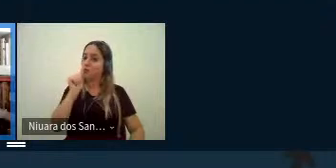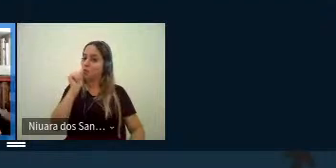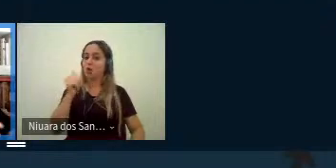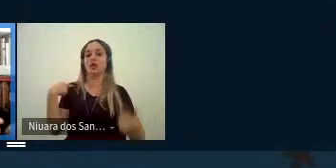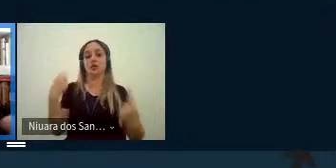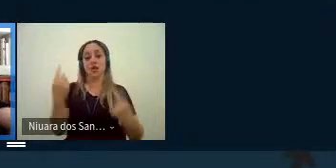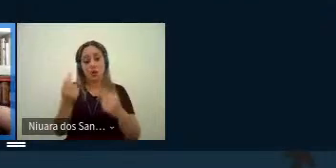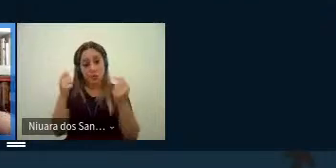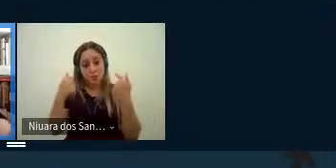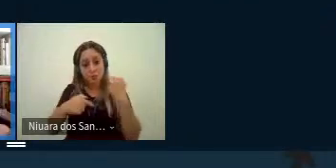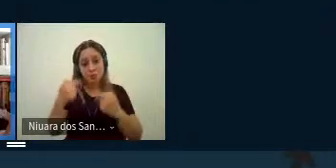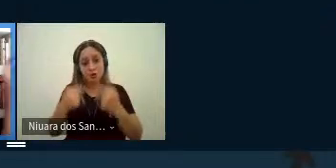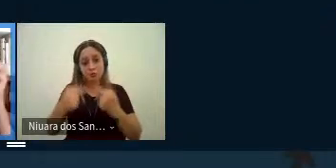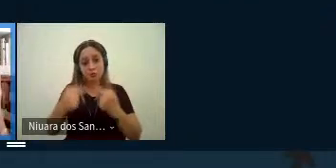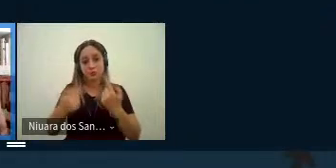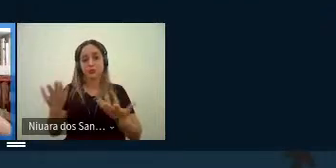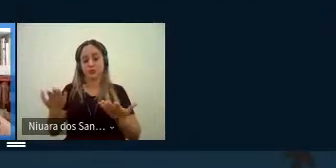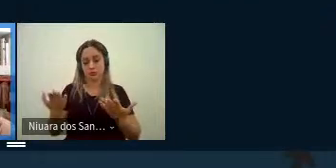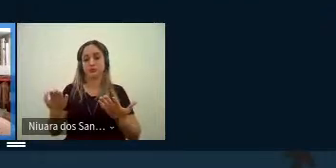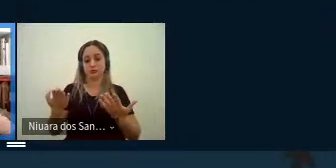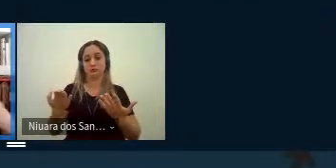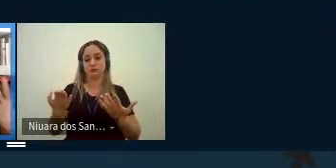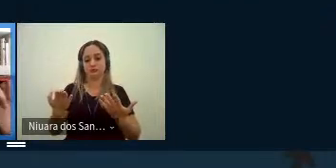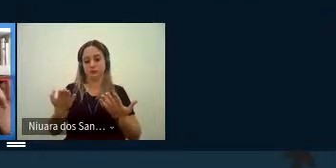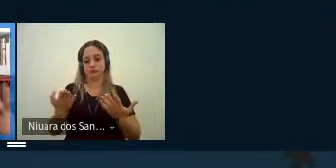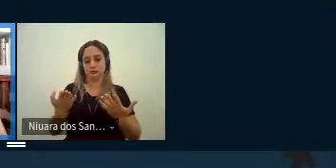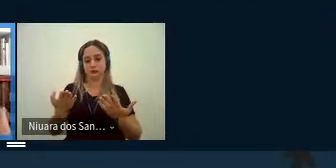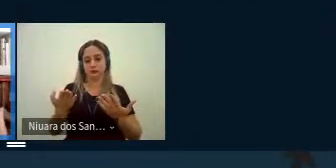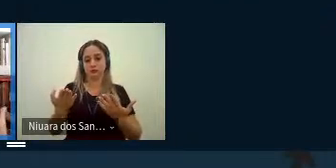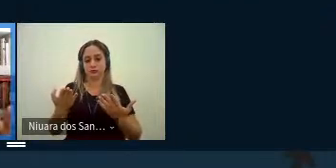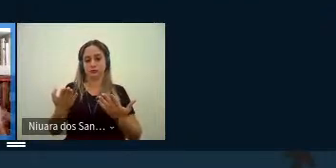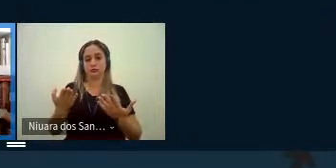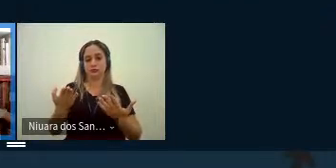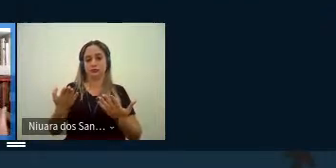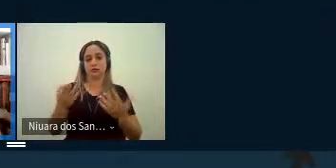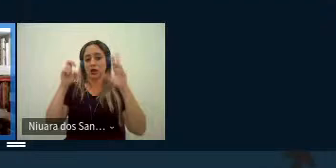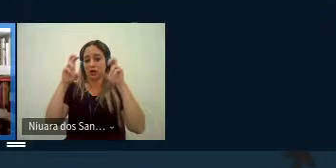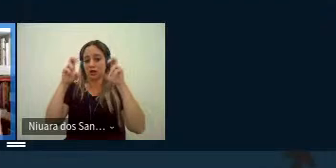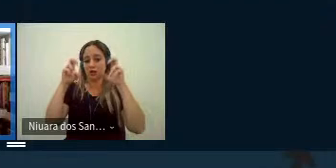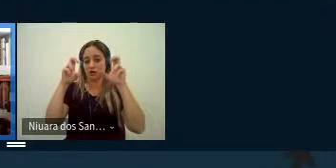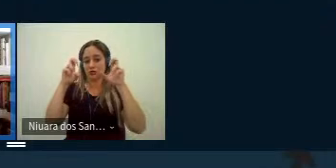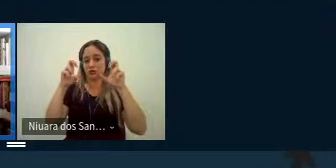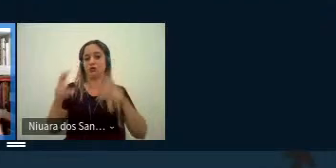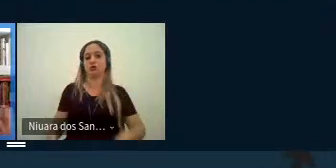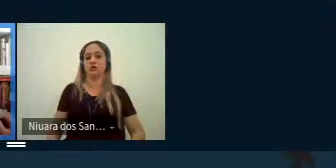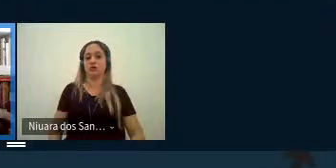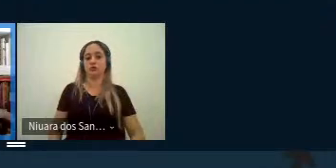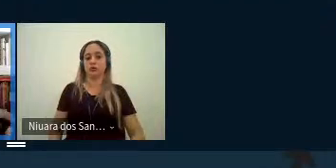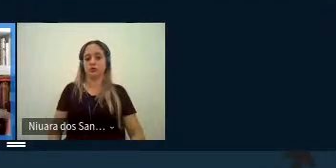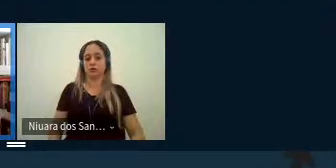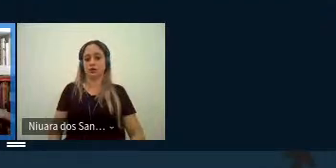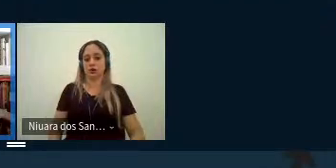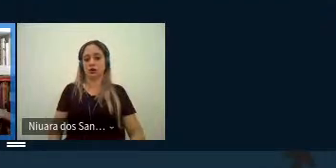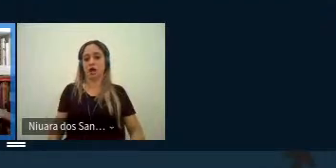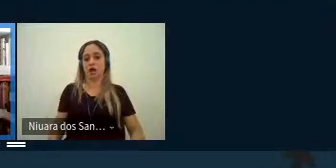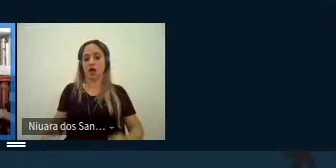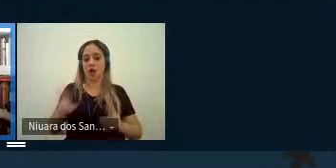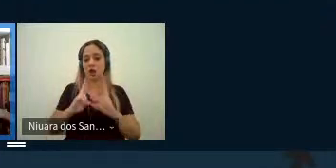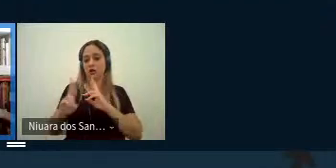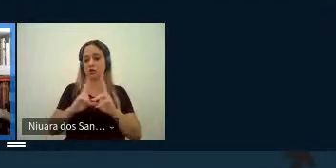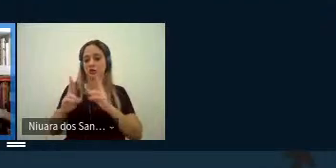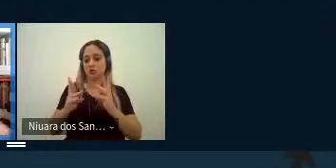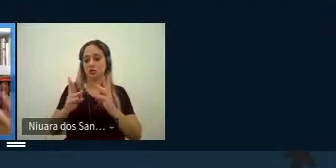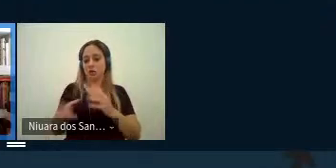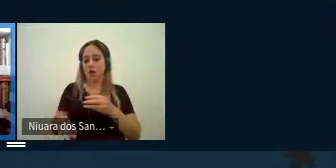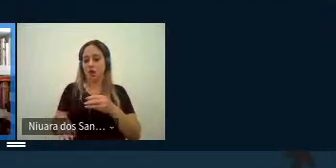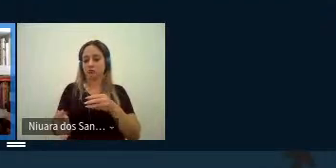possamos discutir as questões sobrepos as questões relacionadas a sobreposições